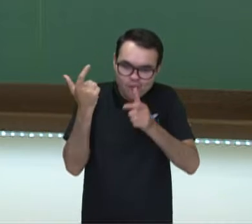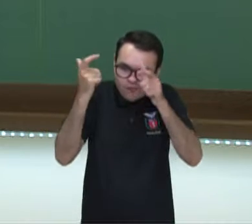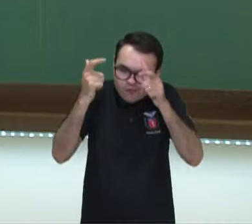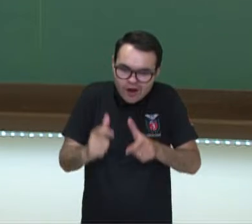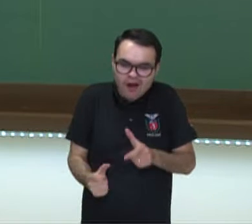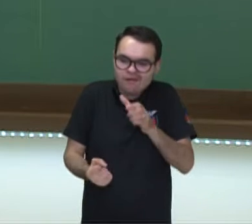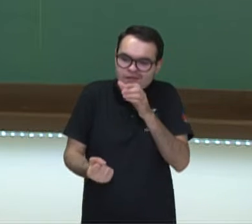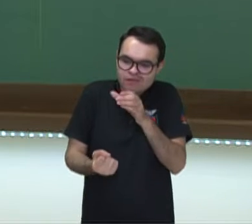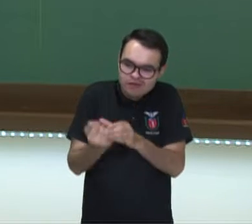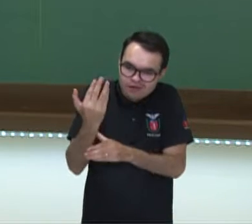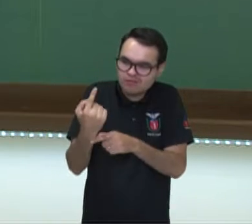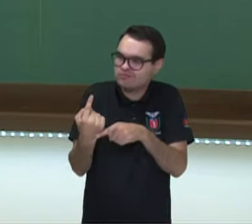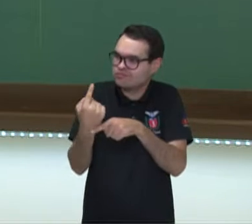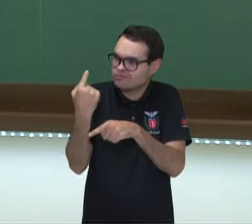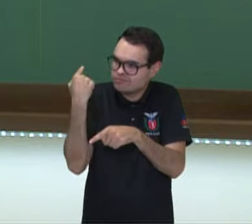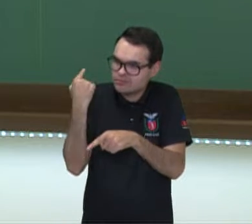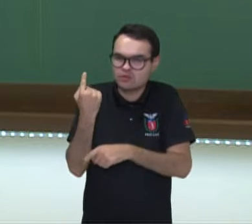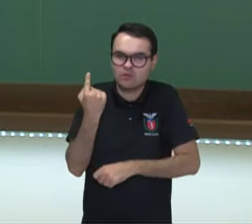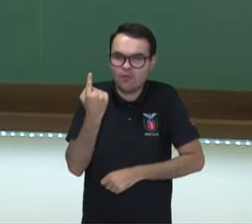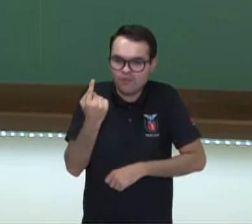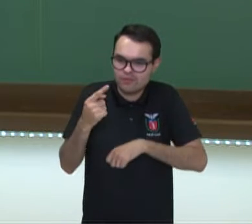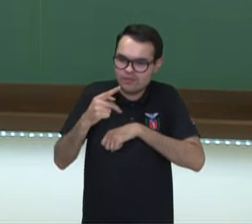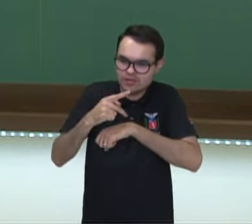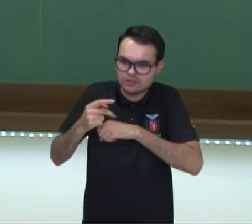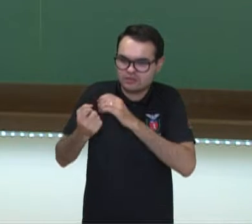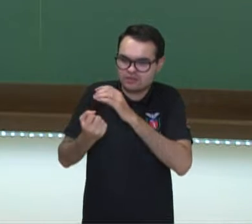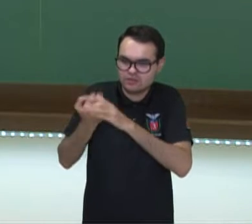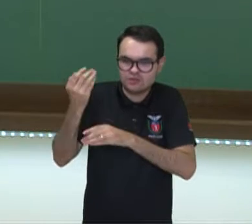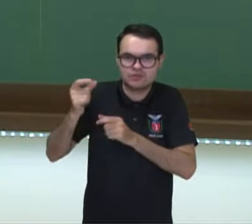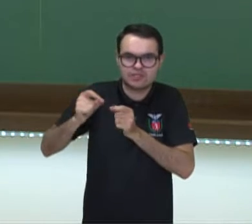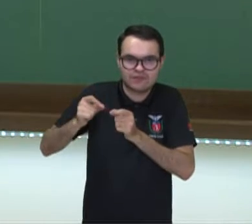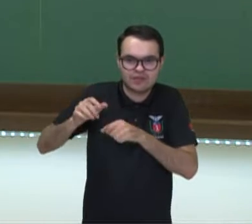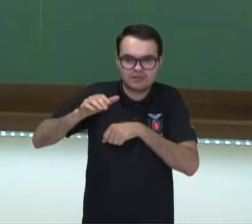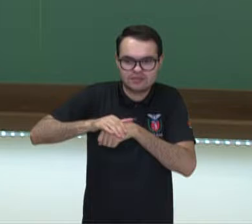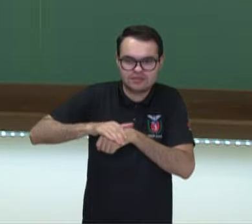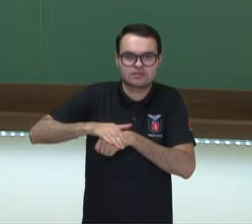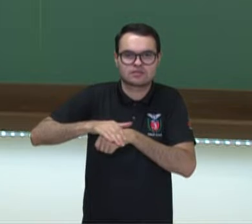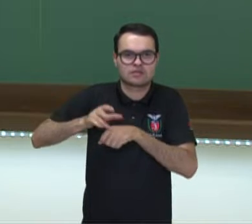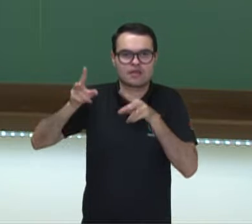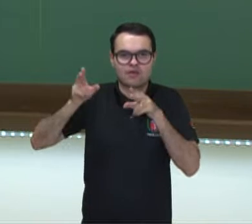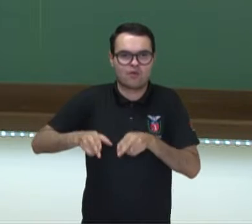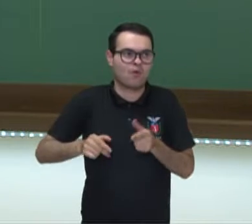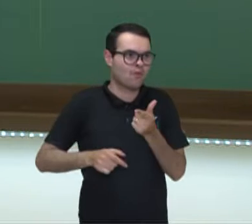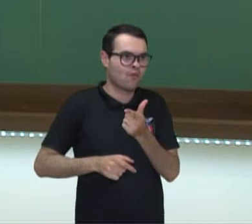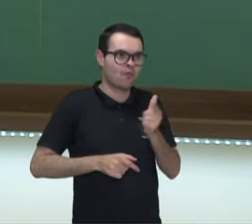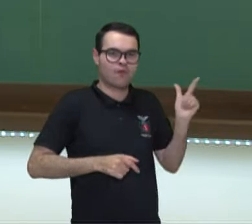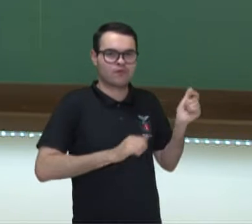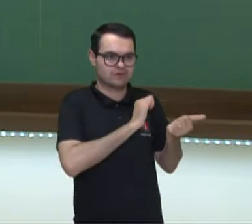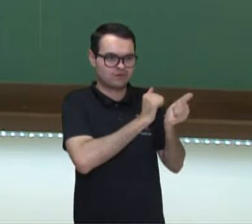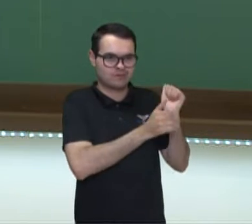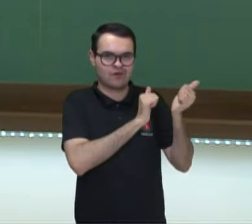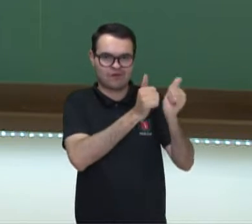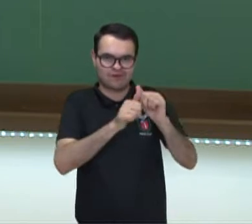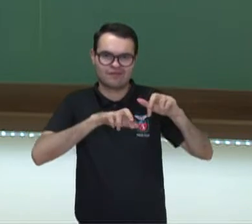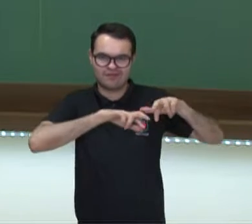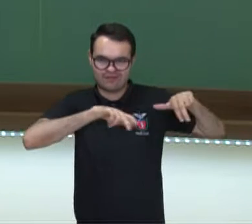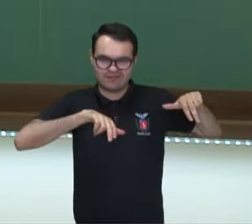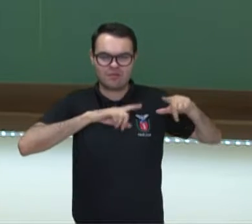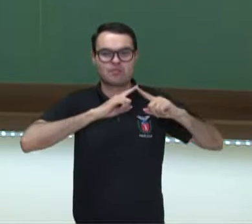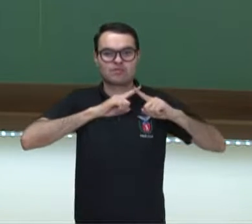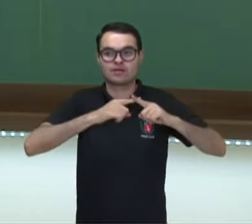surgiu, que criou, como os outros esportes. Porque vários países já